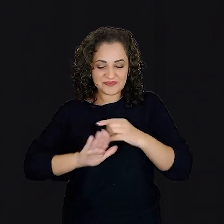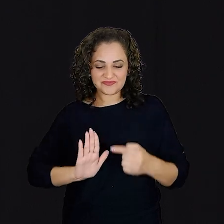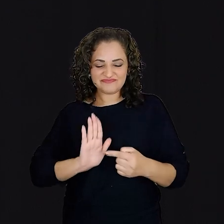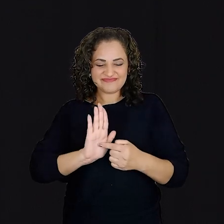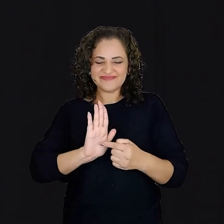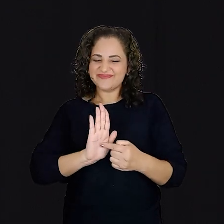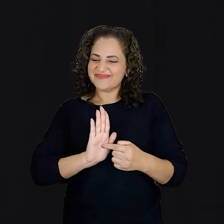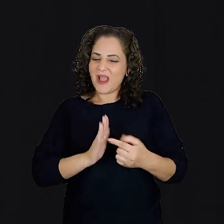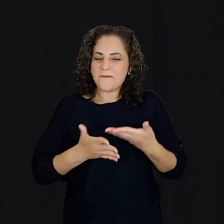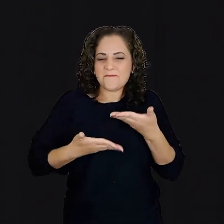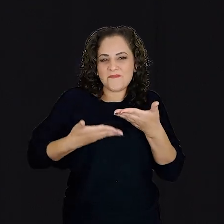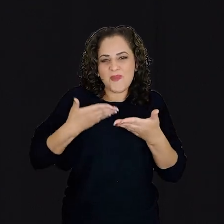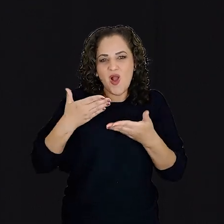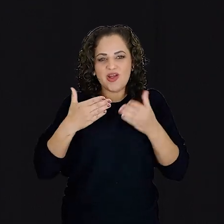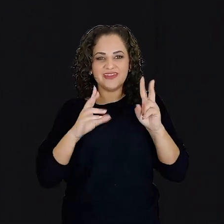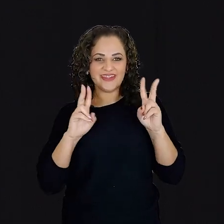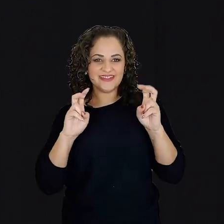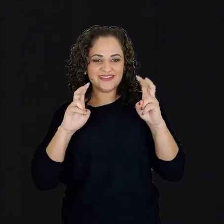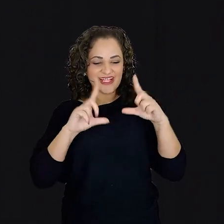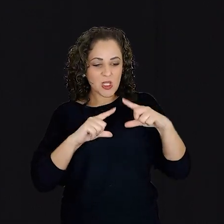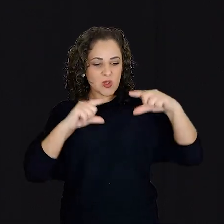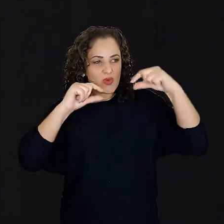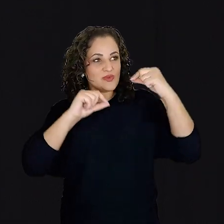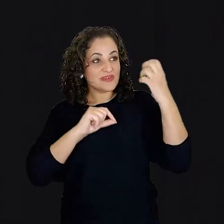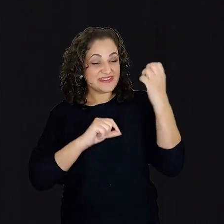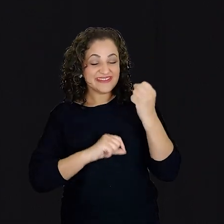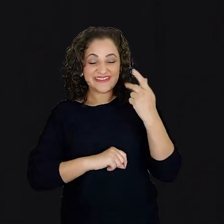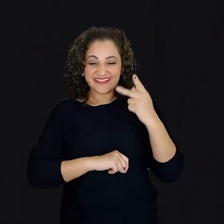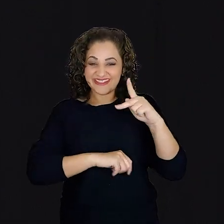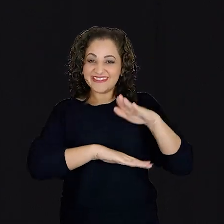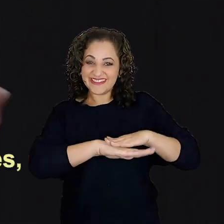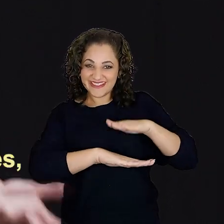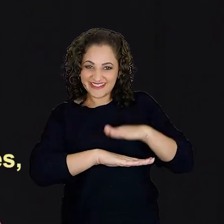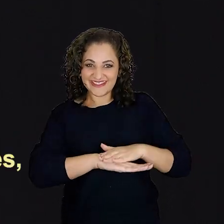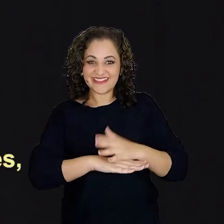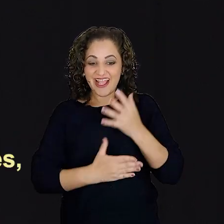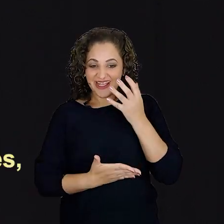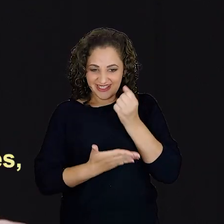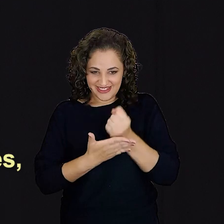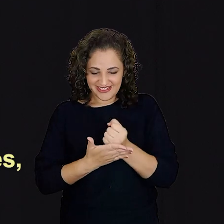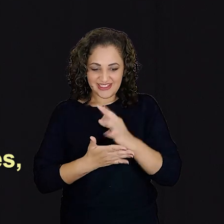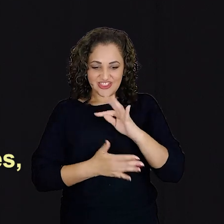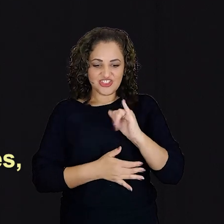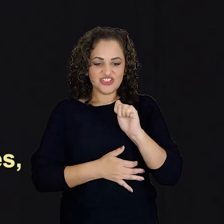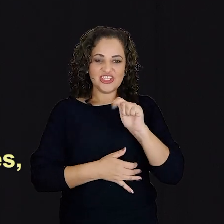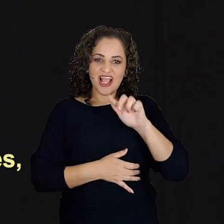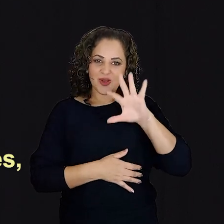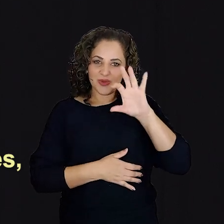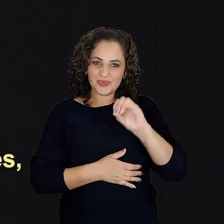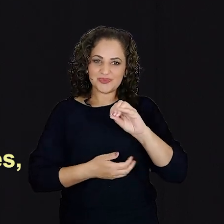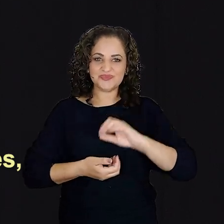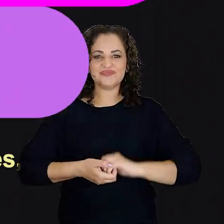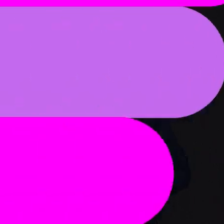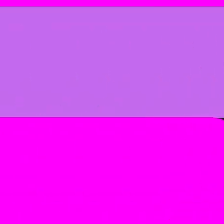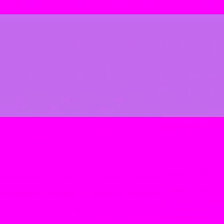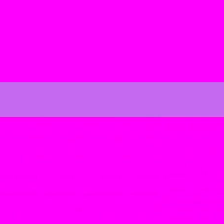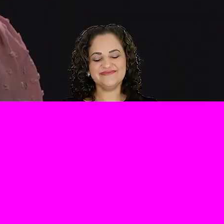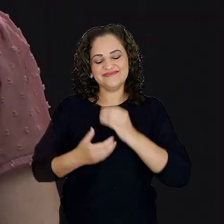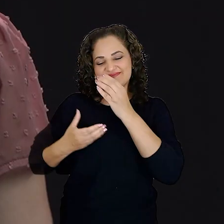irei apresentar agora uma modinha, chamada Lua Branca, de Chiquinha Gonzaga. E a gravação da tuba é de Tiago Bernardes.